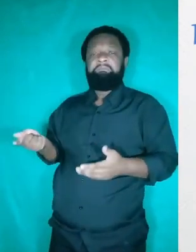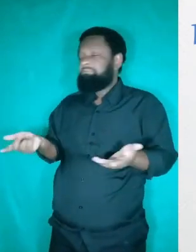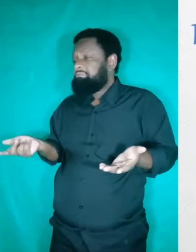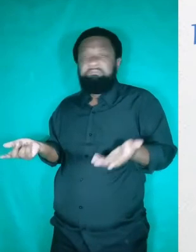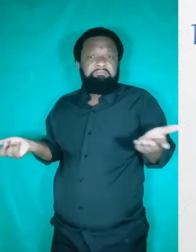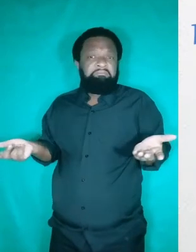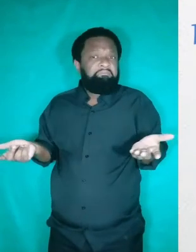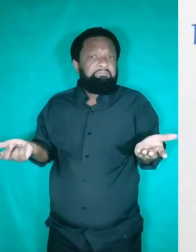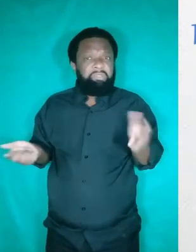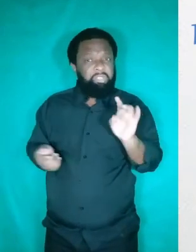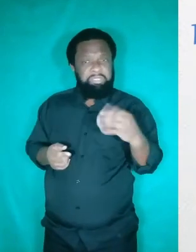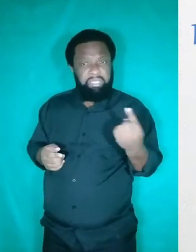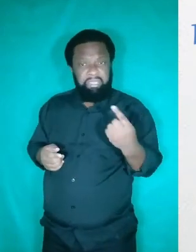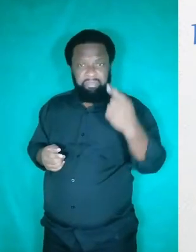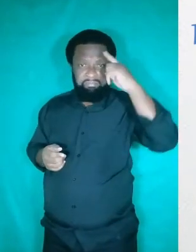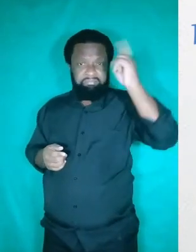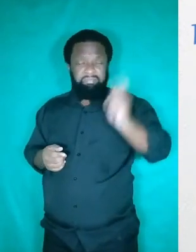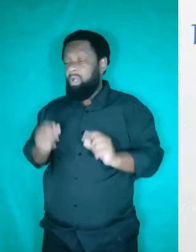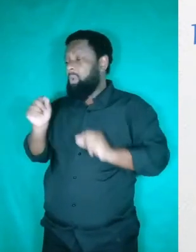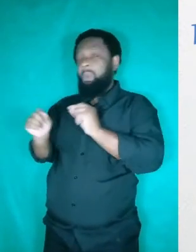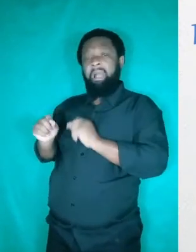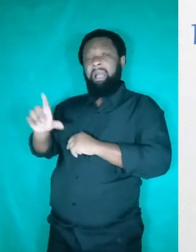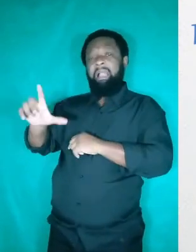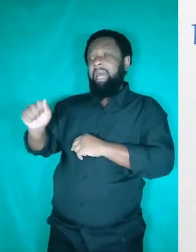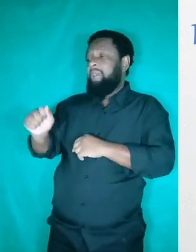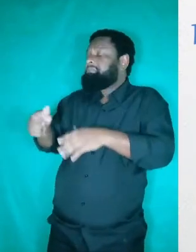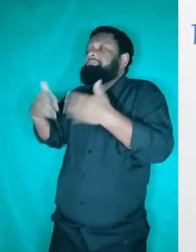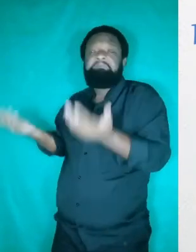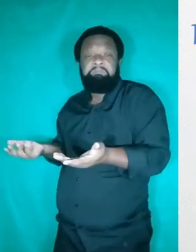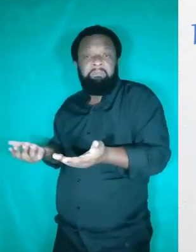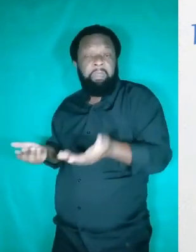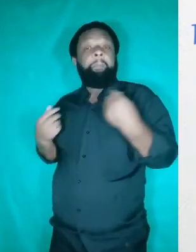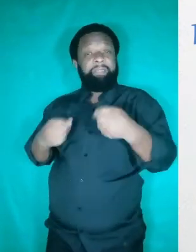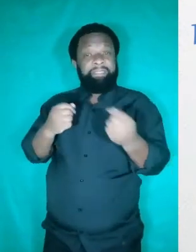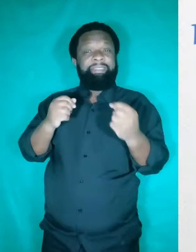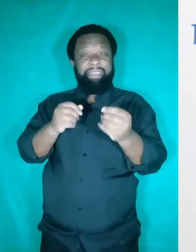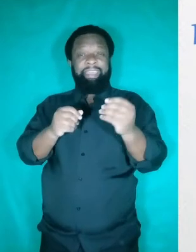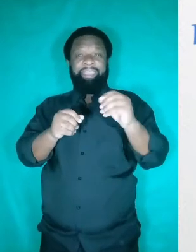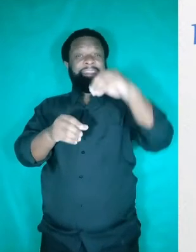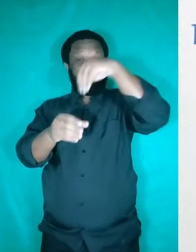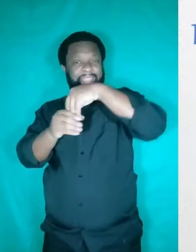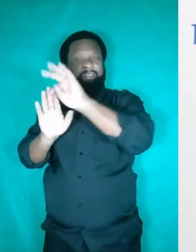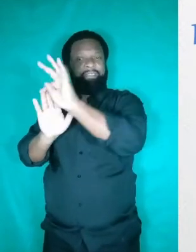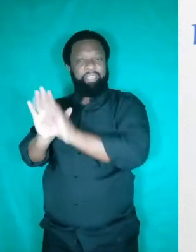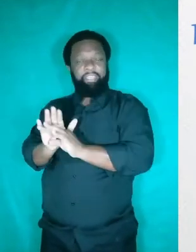delas, aprender o significado, elas precisam estar dentro de um texto. Então, essas são formas